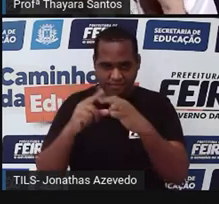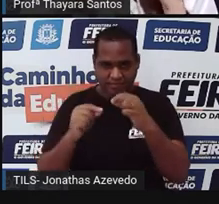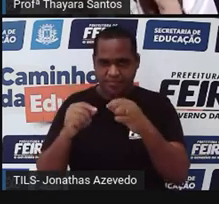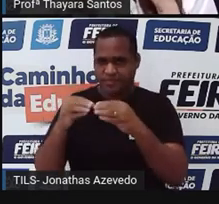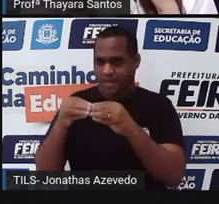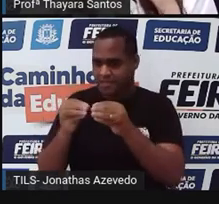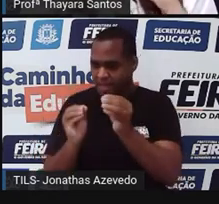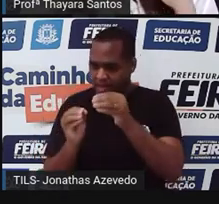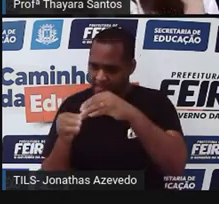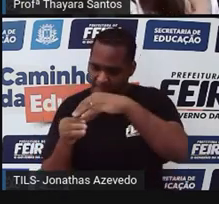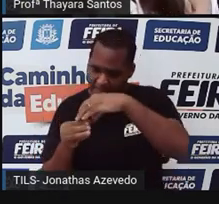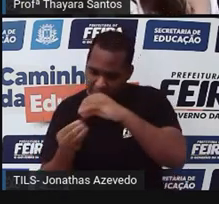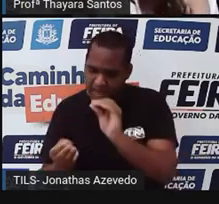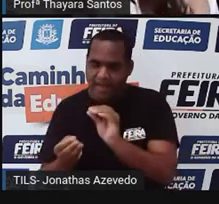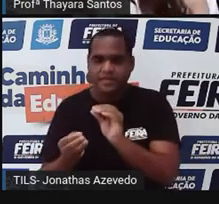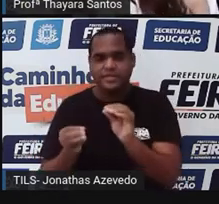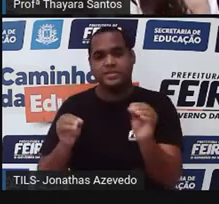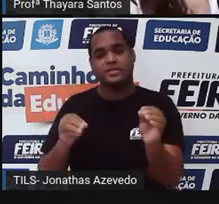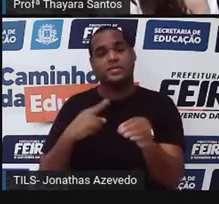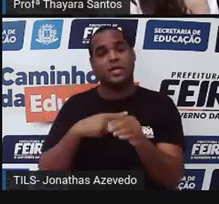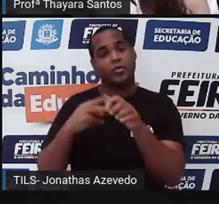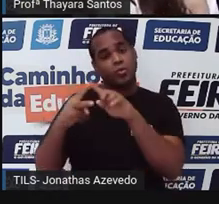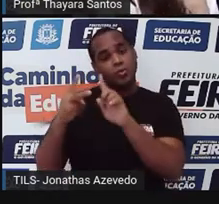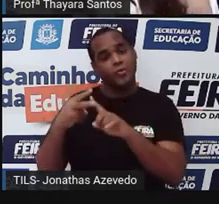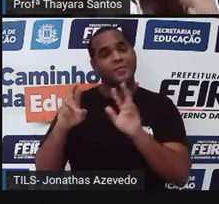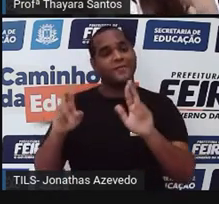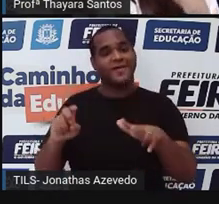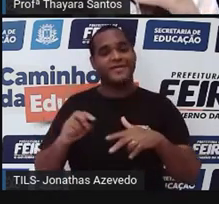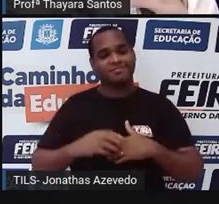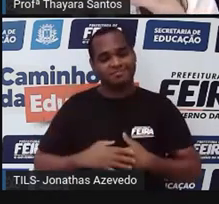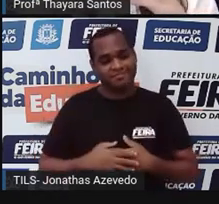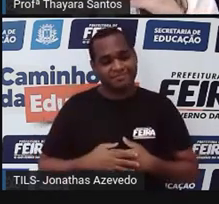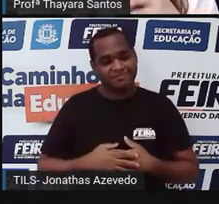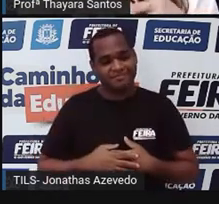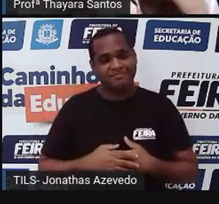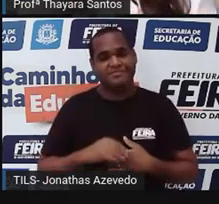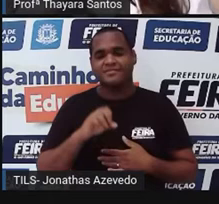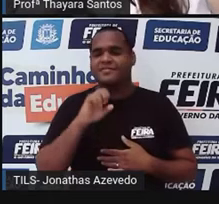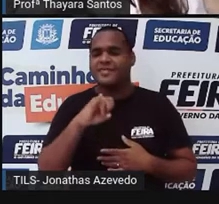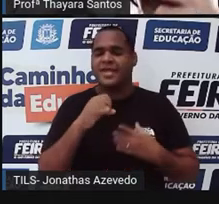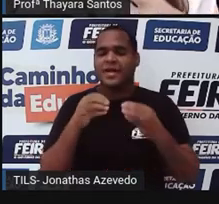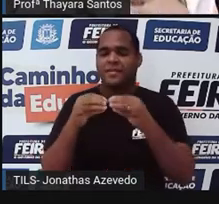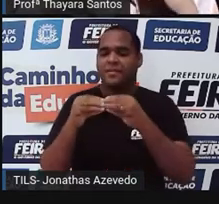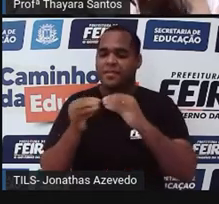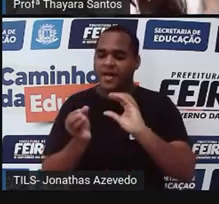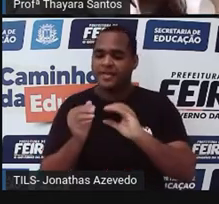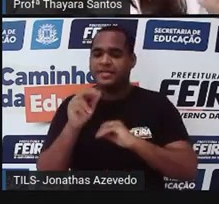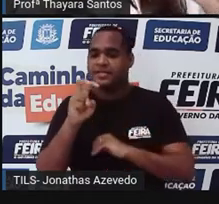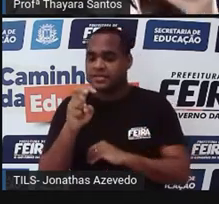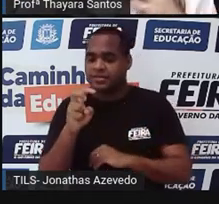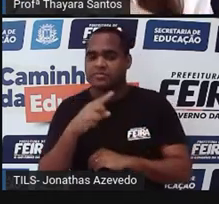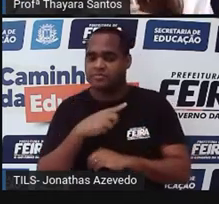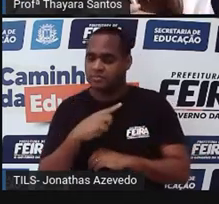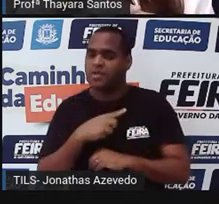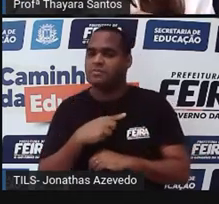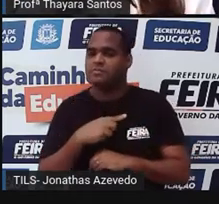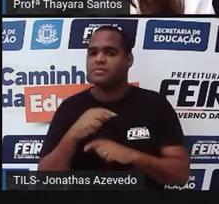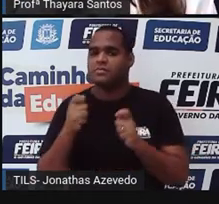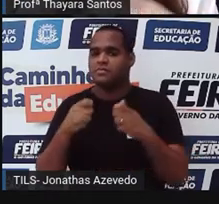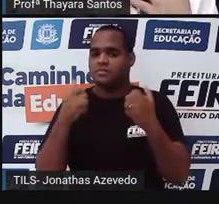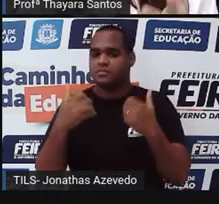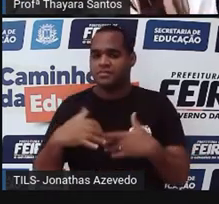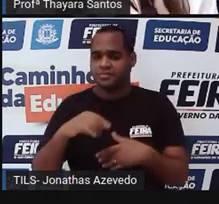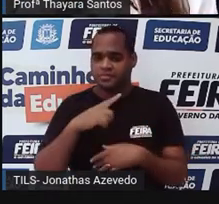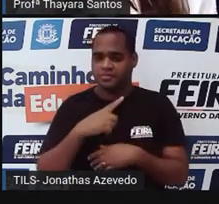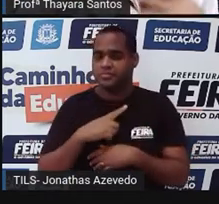ali em dois pedaços, eu vou originar duas estrelas diferentes. Se a gente quebrar em cinco pedaços, vamos originar cinco estrelas diferentes.